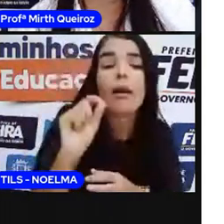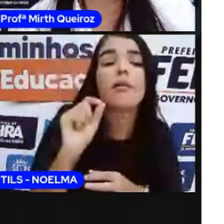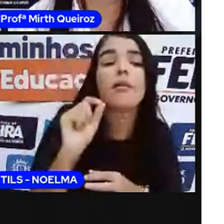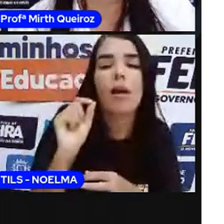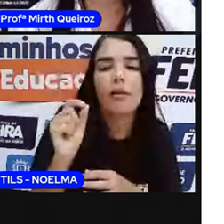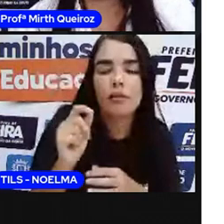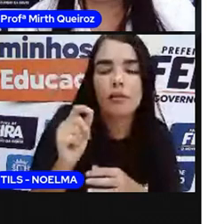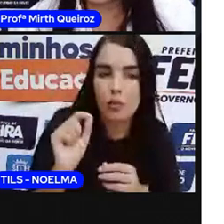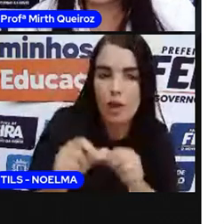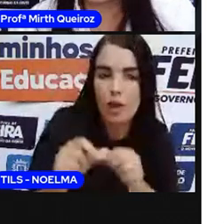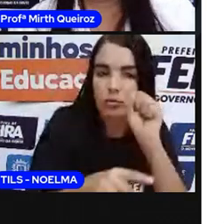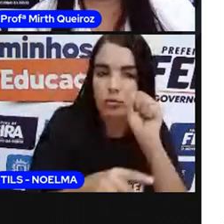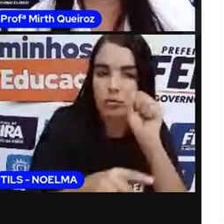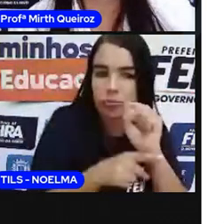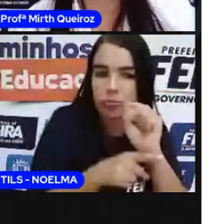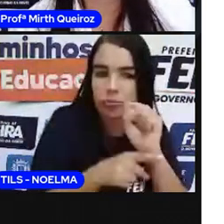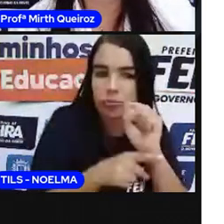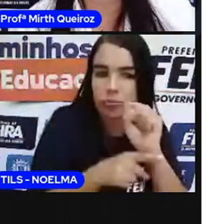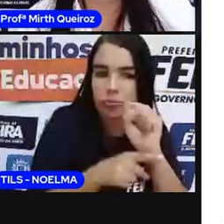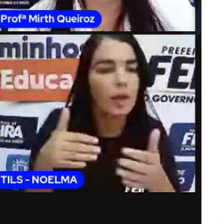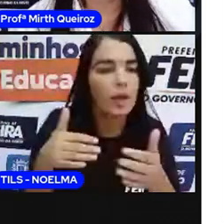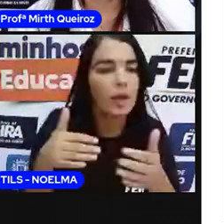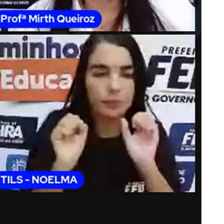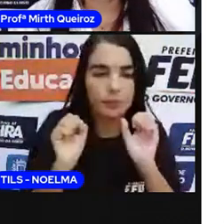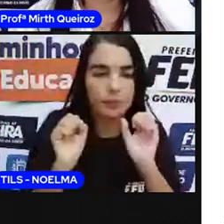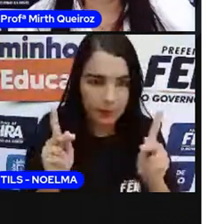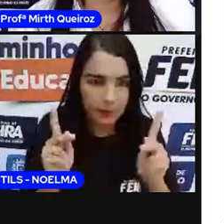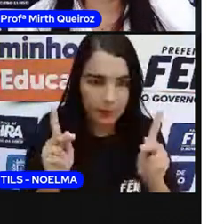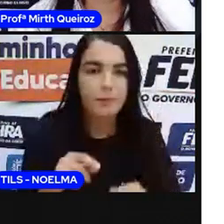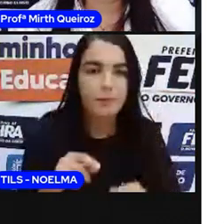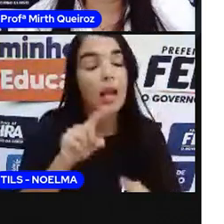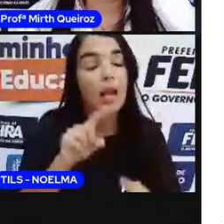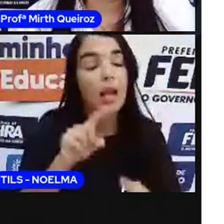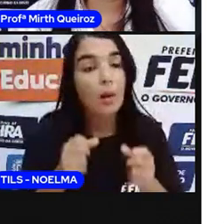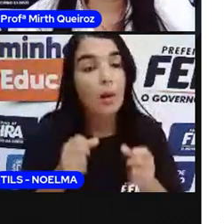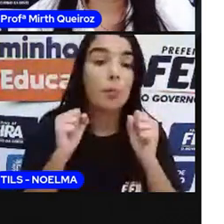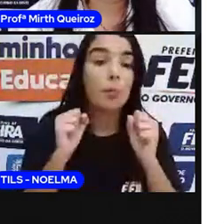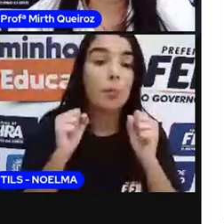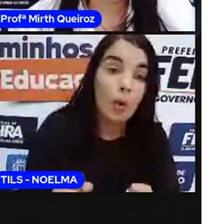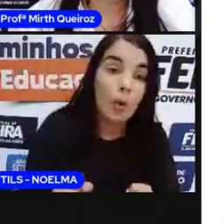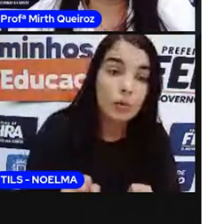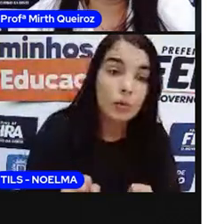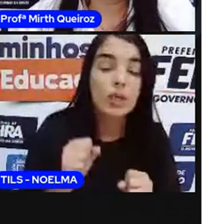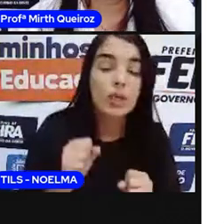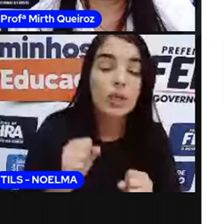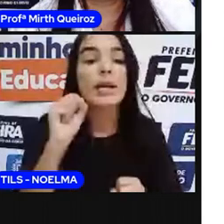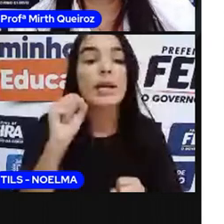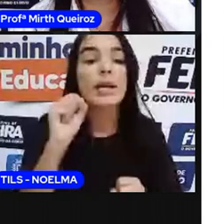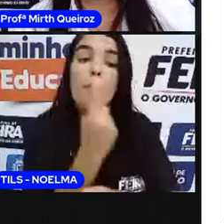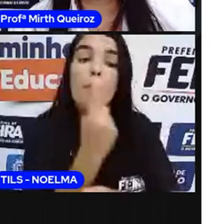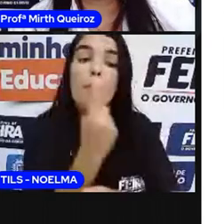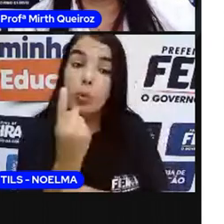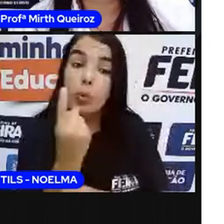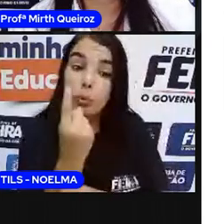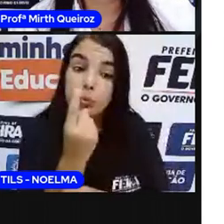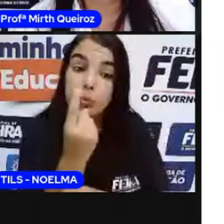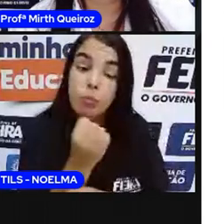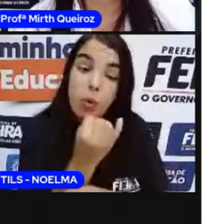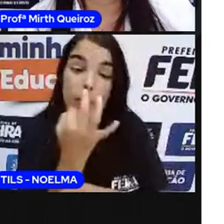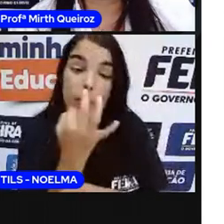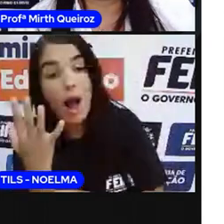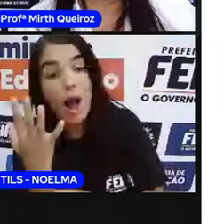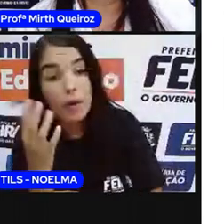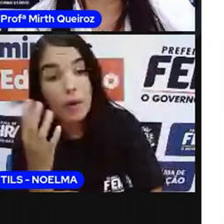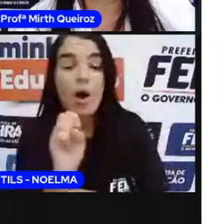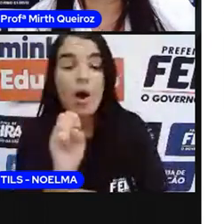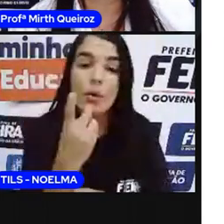o substantivo. Pode ser qualquer um do substantivo, né? E eles podem estar no plural ou no singular. Por